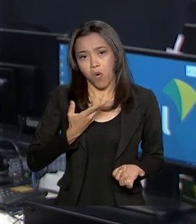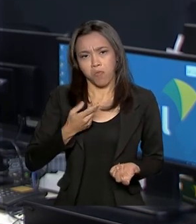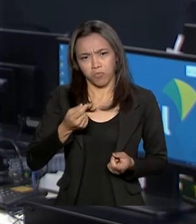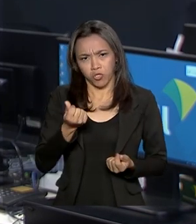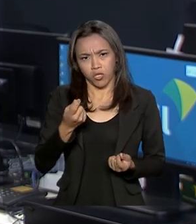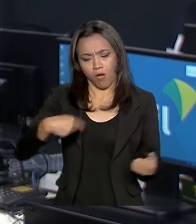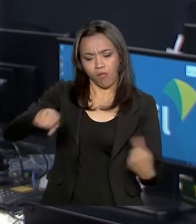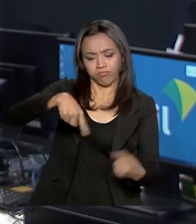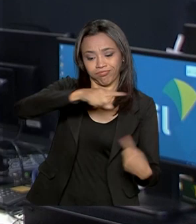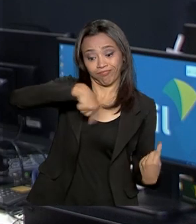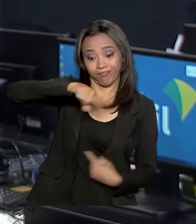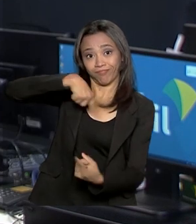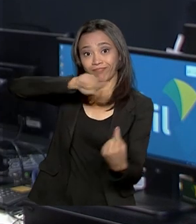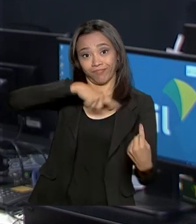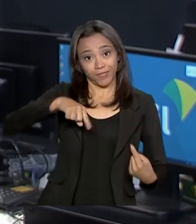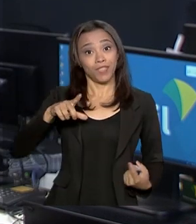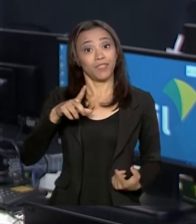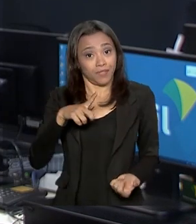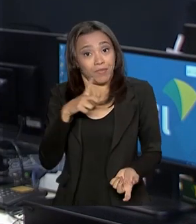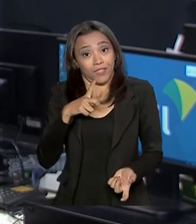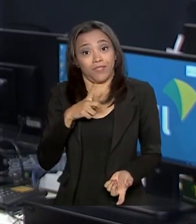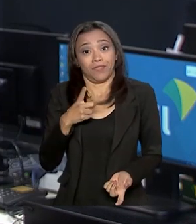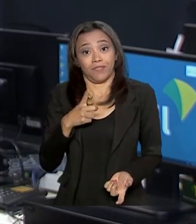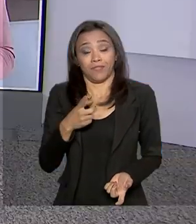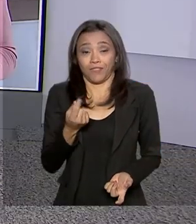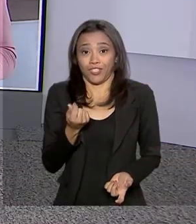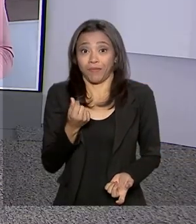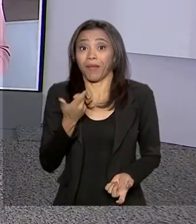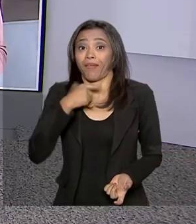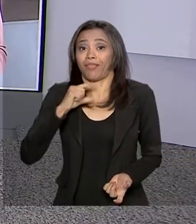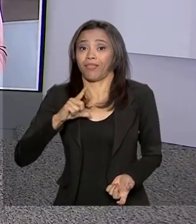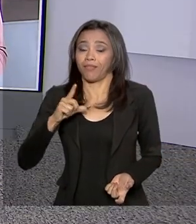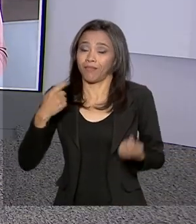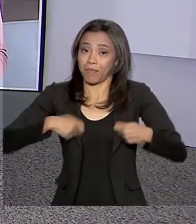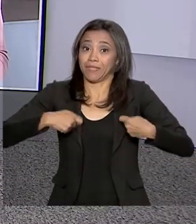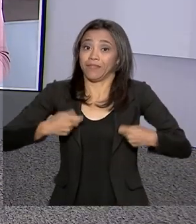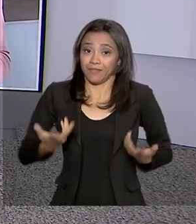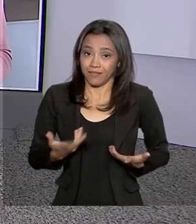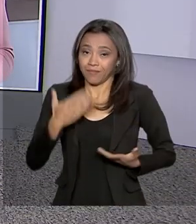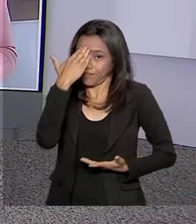e um dinheirinho extra para quem está precisando, Renata. Com certeza, Ricardo. Muito obrigada pelas suas informações. Legenda Zanotto